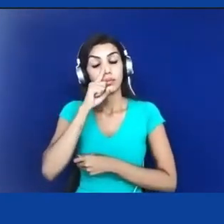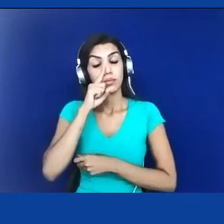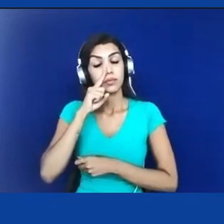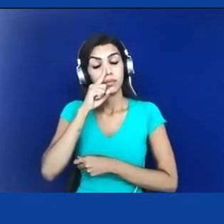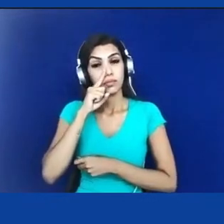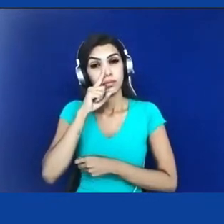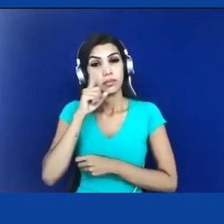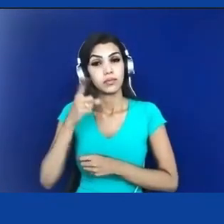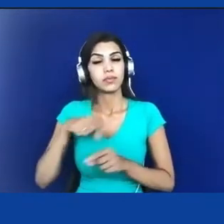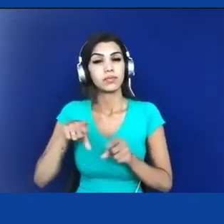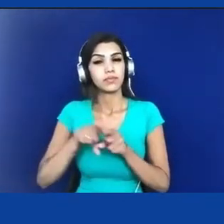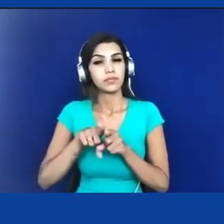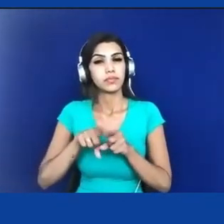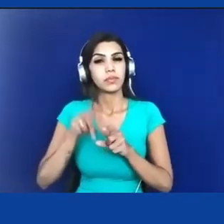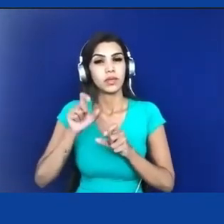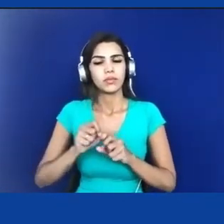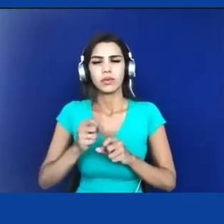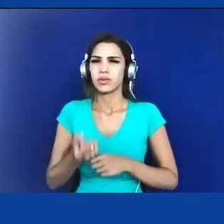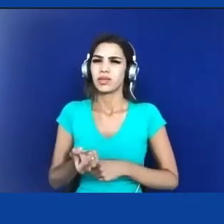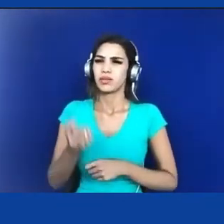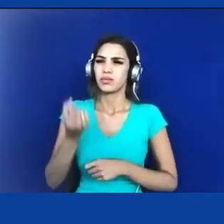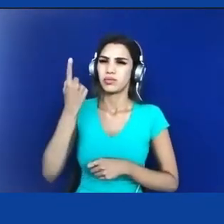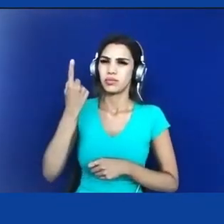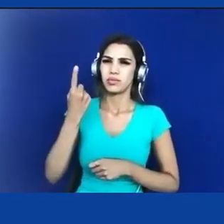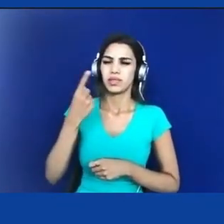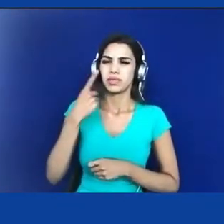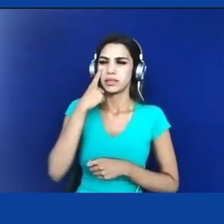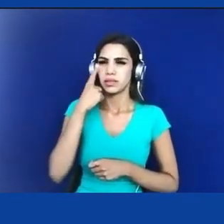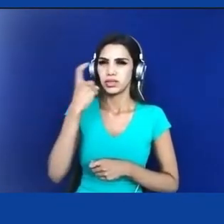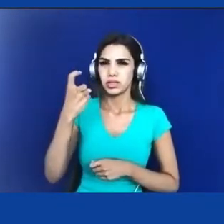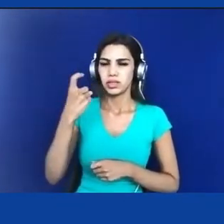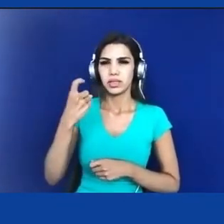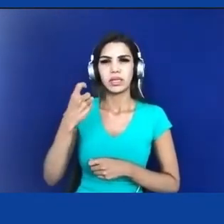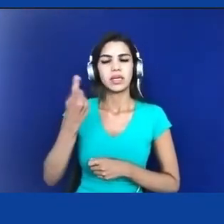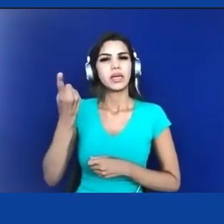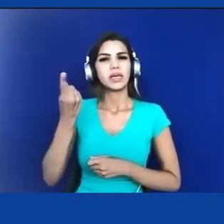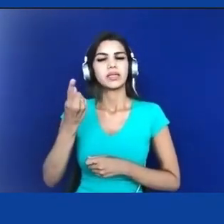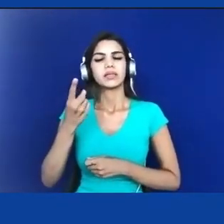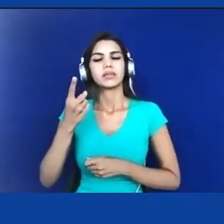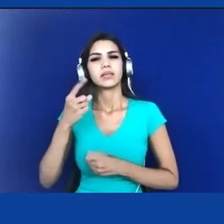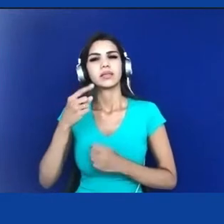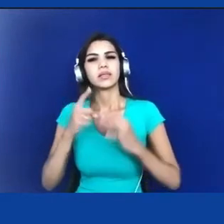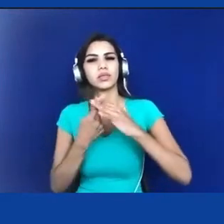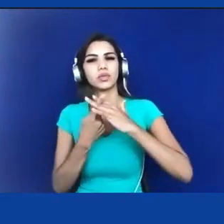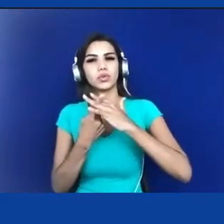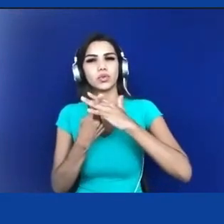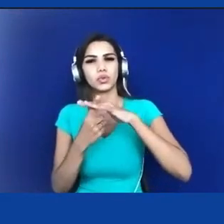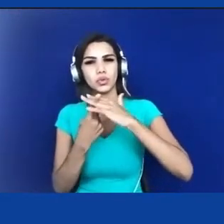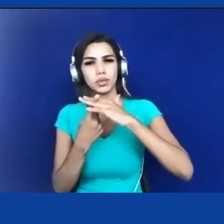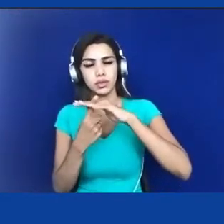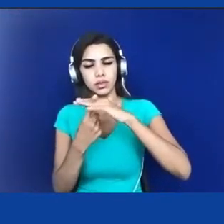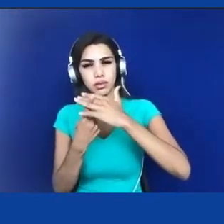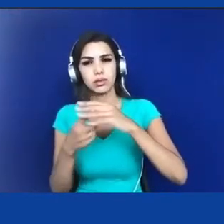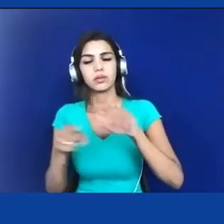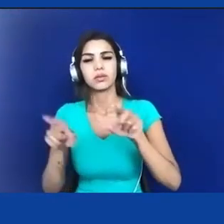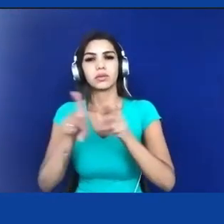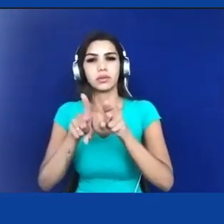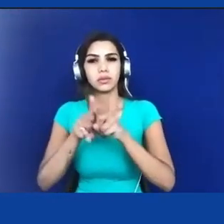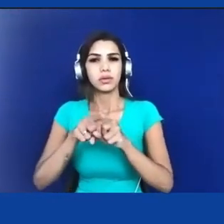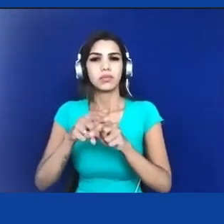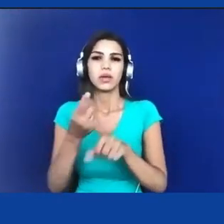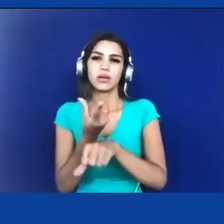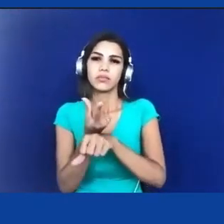estranha convergência de interesses socialistas e capitalistas ligados, via de regra, à